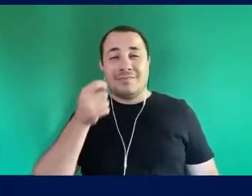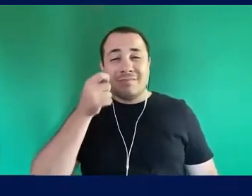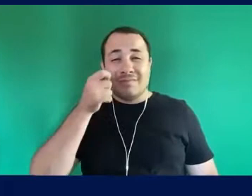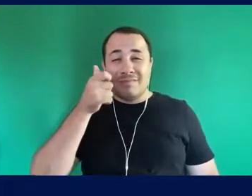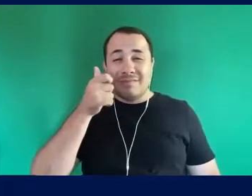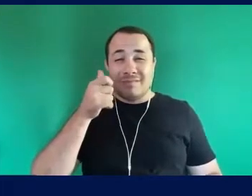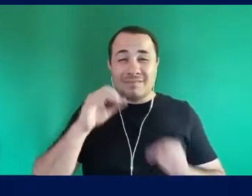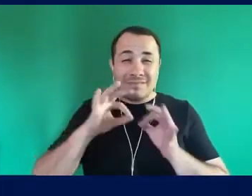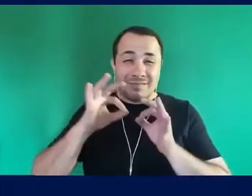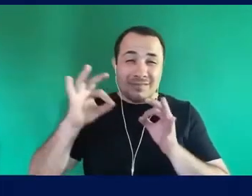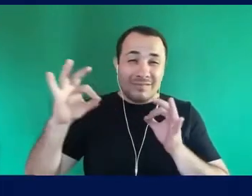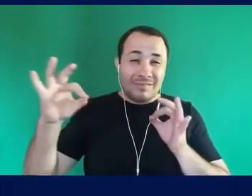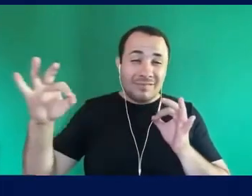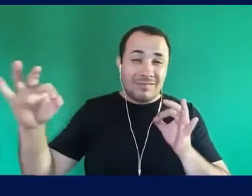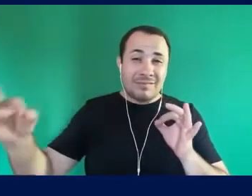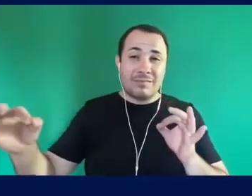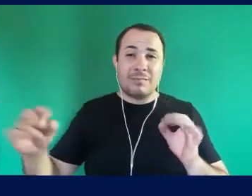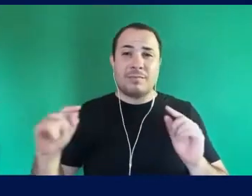Um fundo